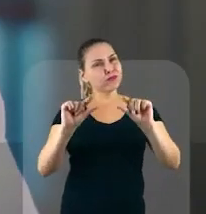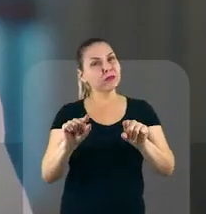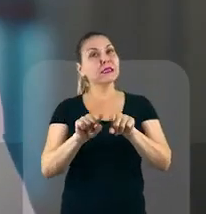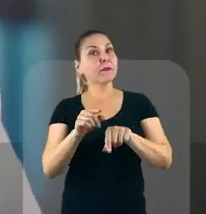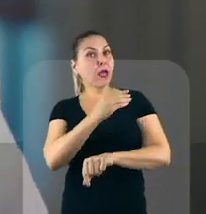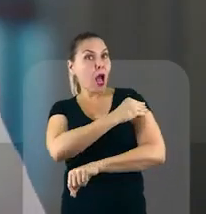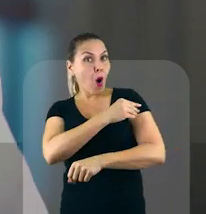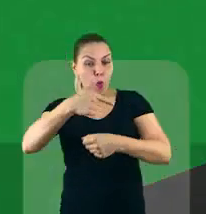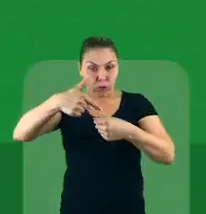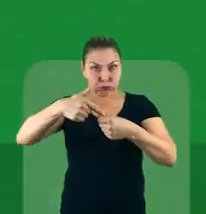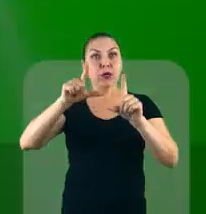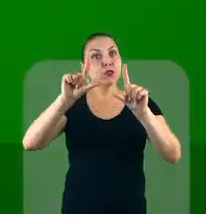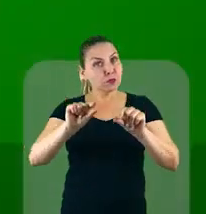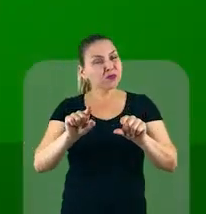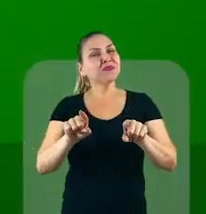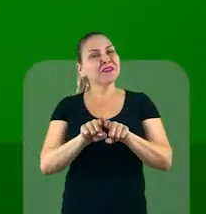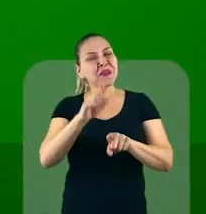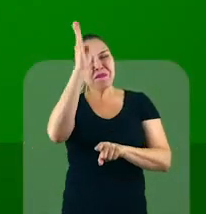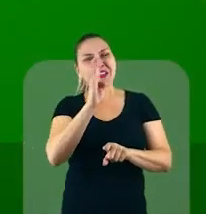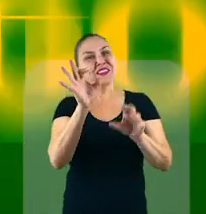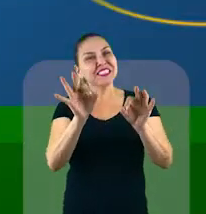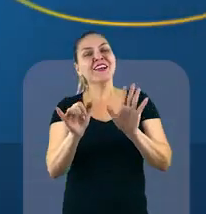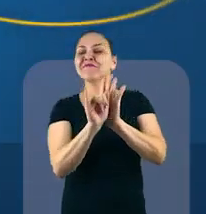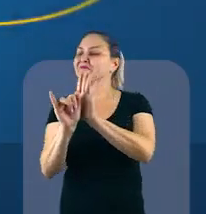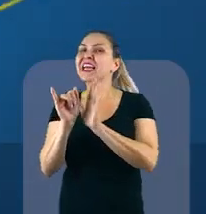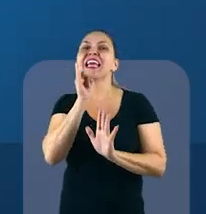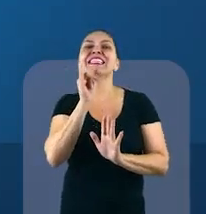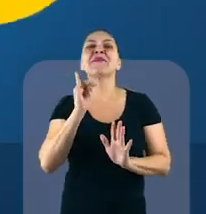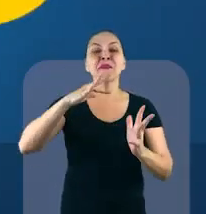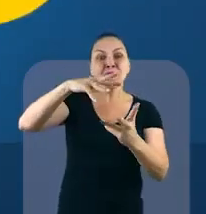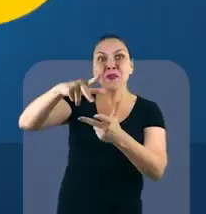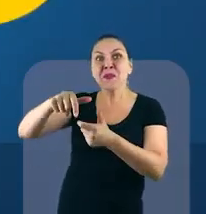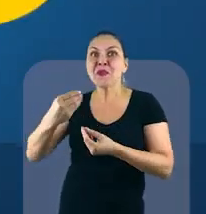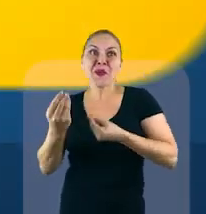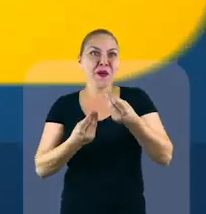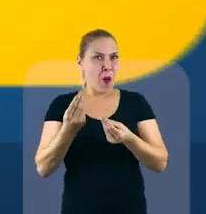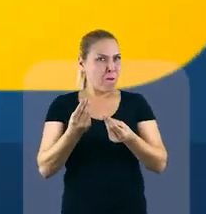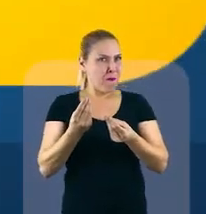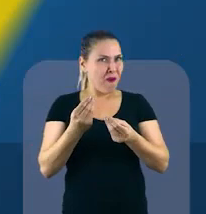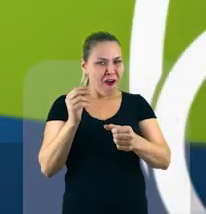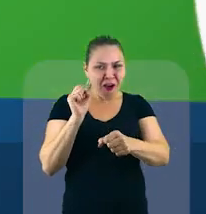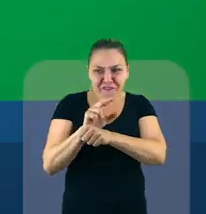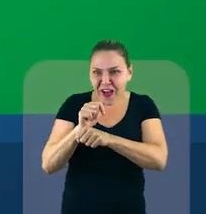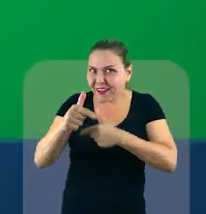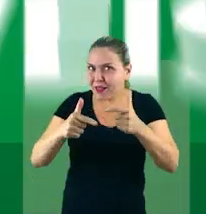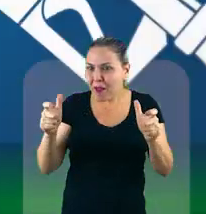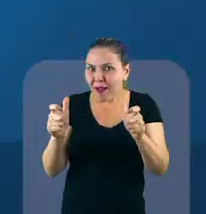está dando exemplo para o mundo. O desemprego caiu. PIB subiu.